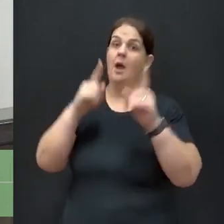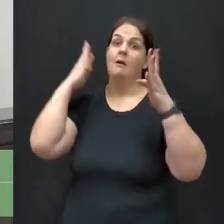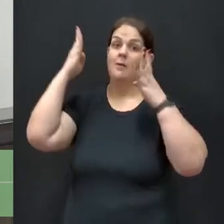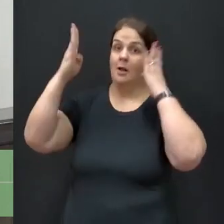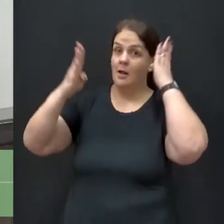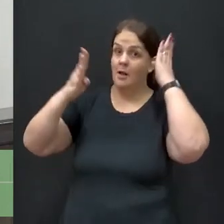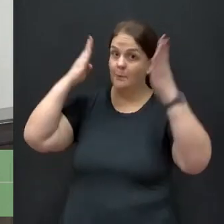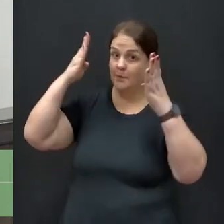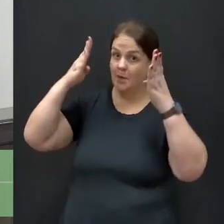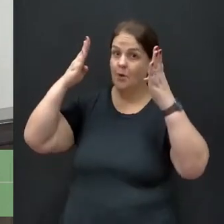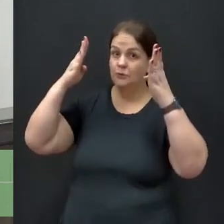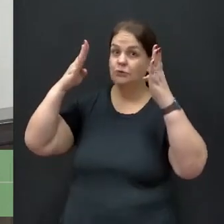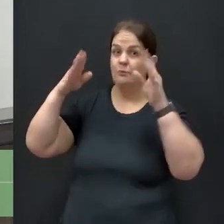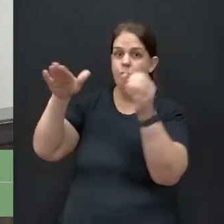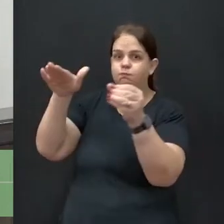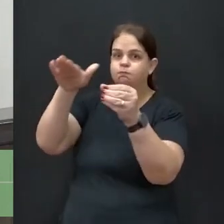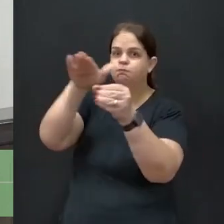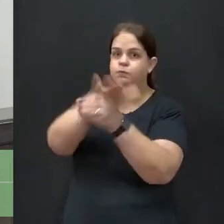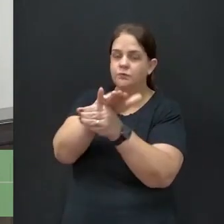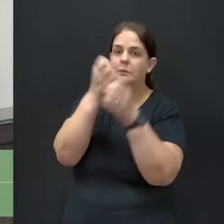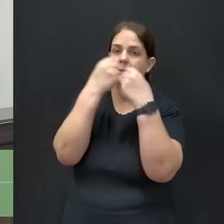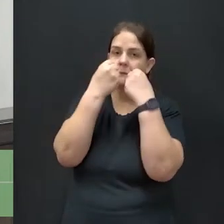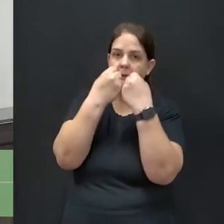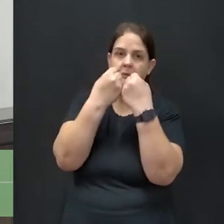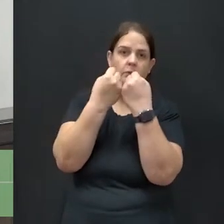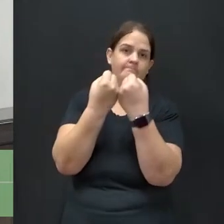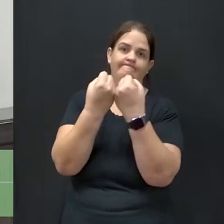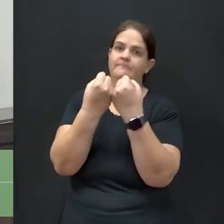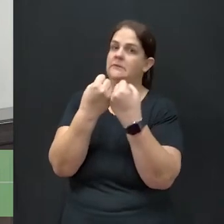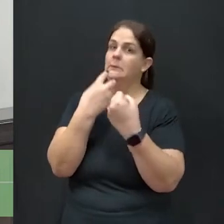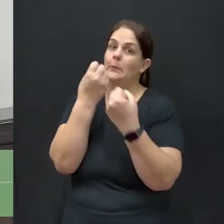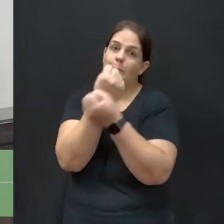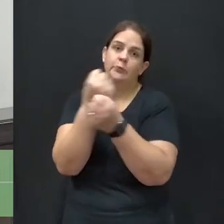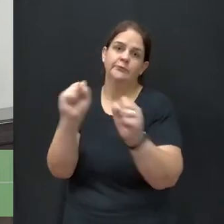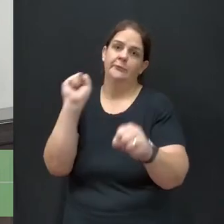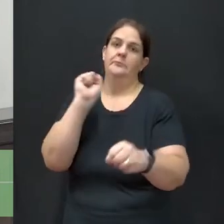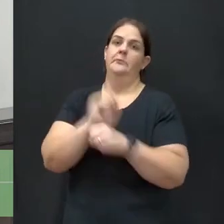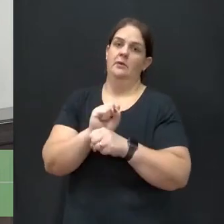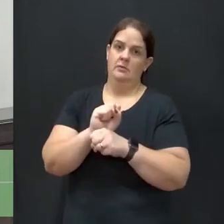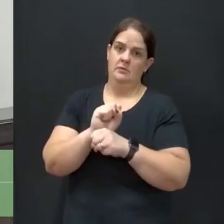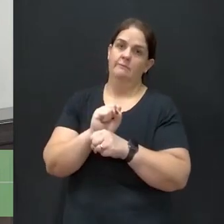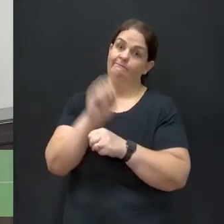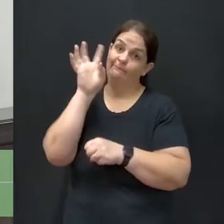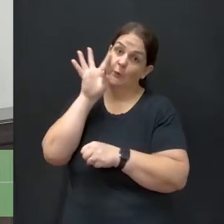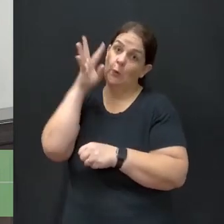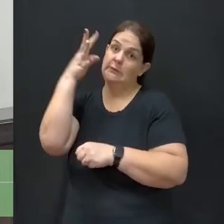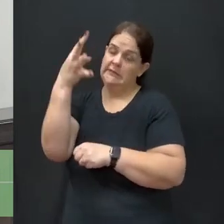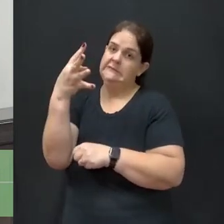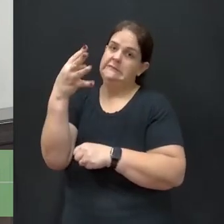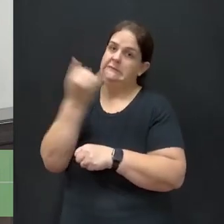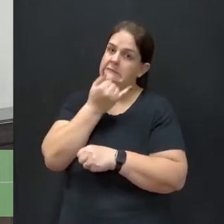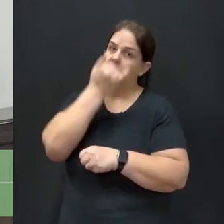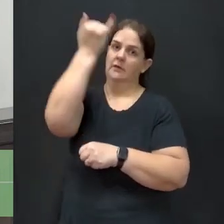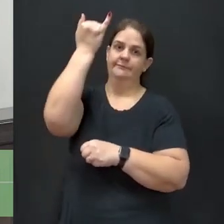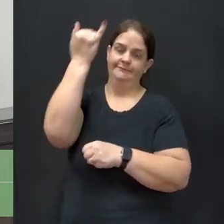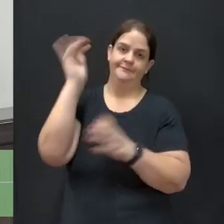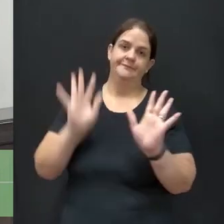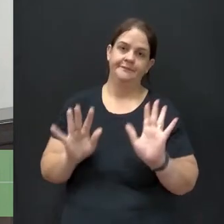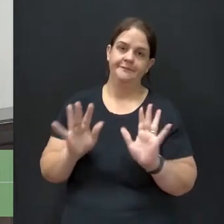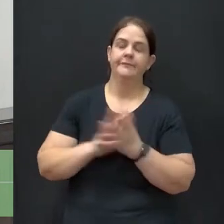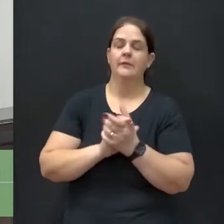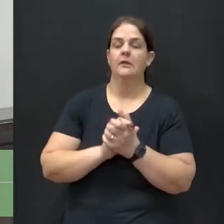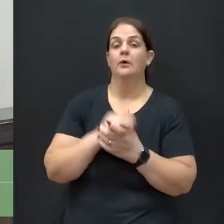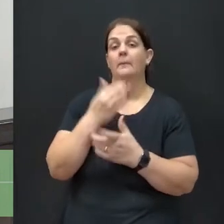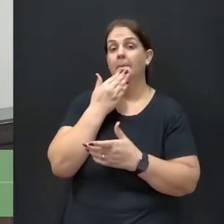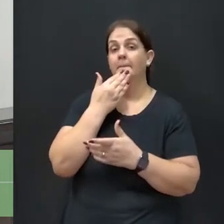caminhão carregado com milho nessa época não tem como parar. E aí acontecem as coisas que a gente não deseja. Então o que a gente